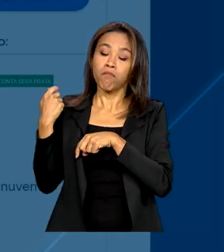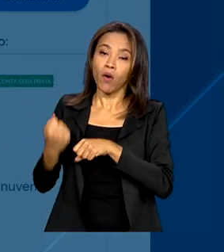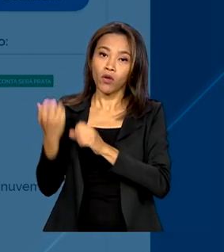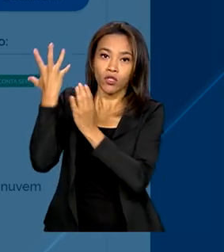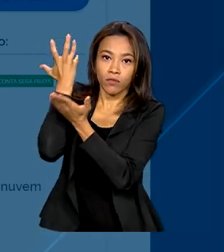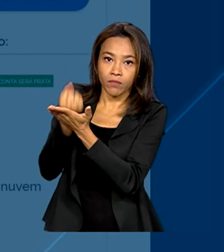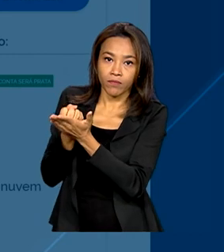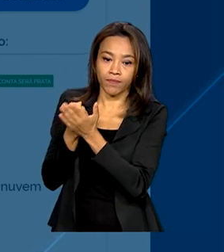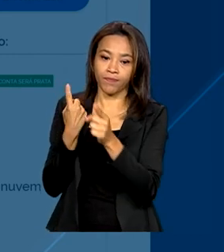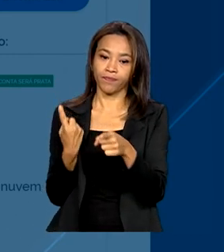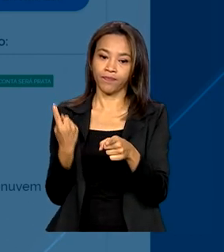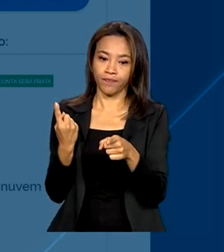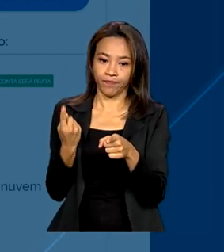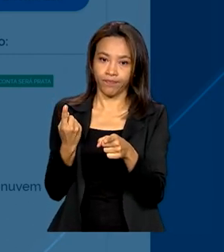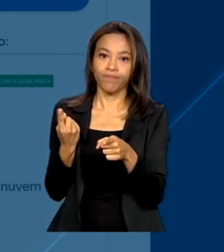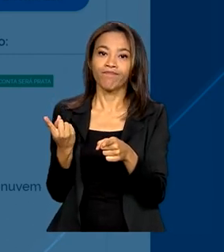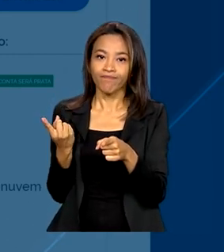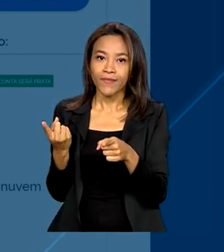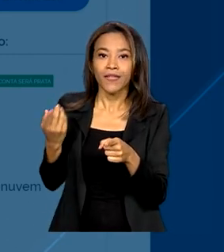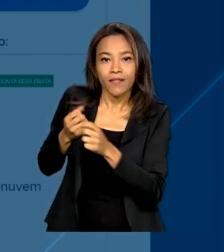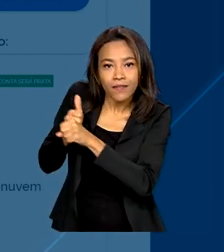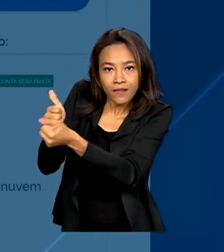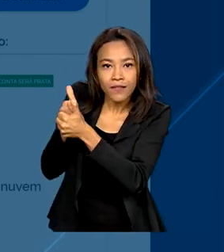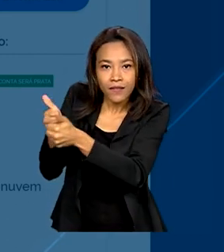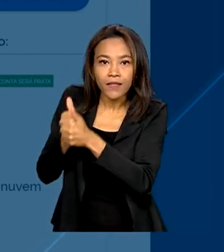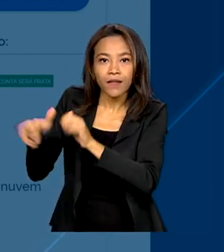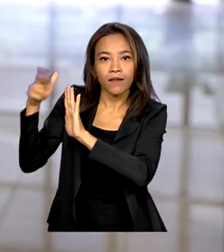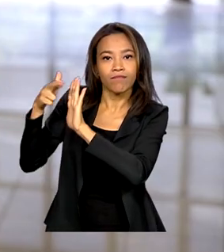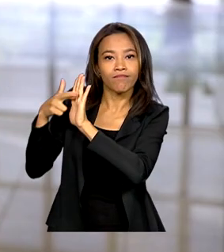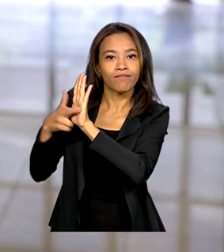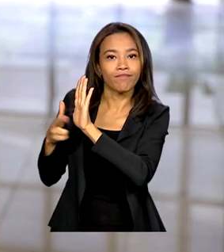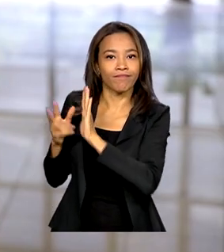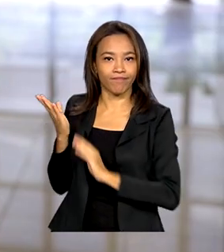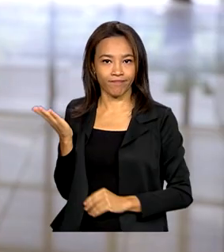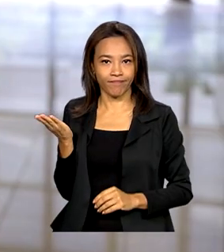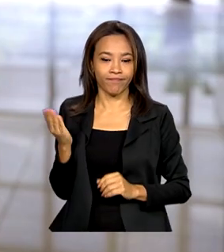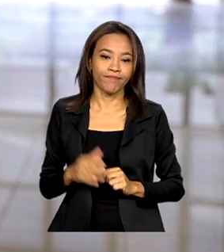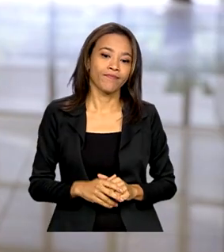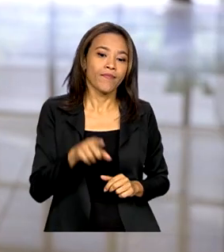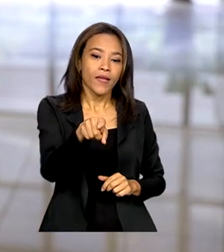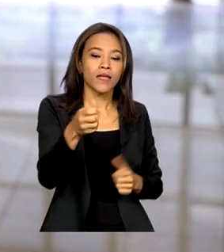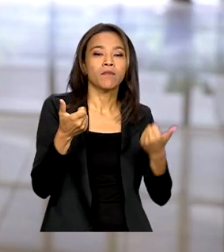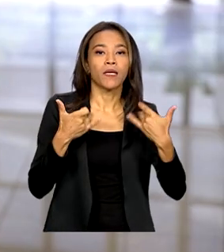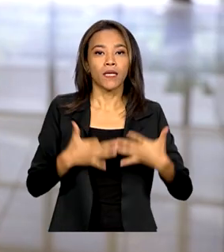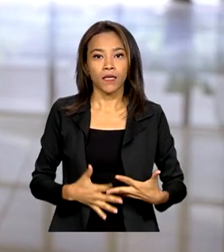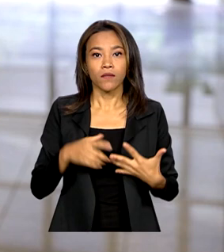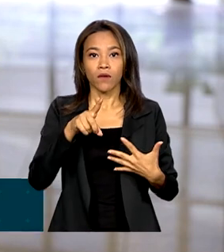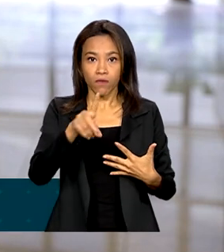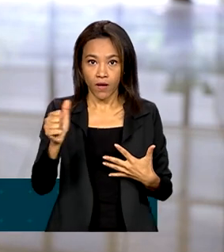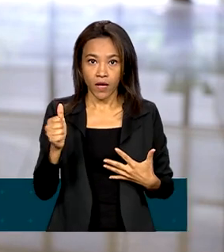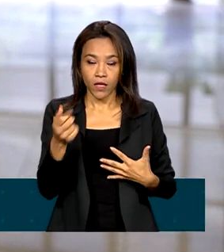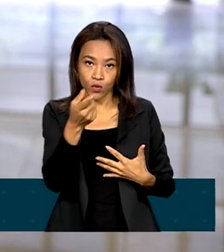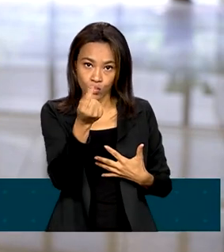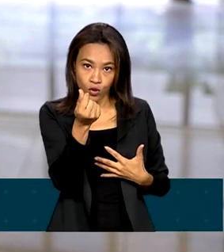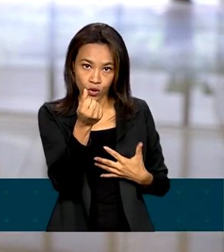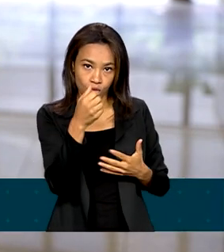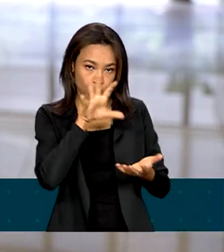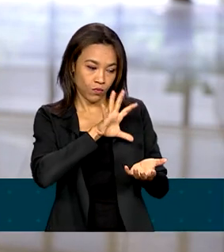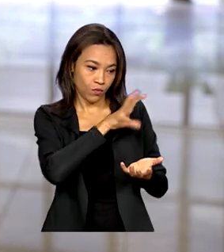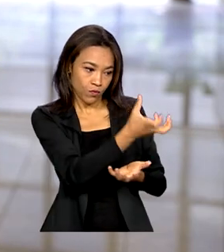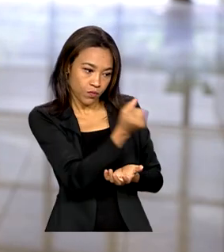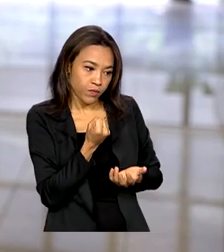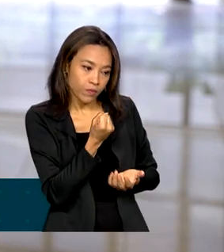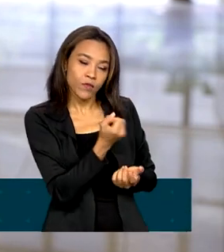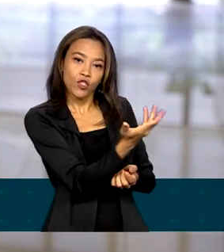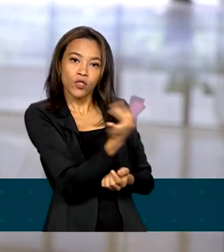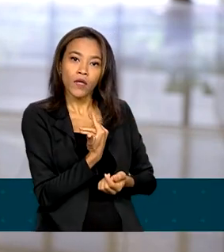baixe o aplicativo gov.br e siga as orientações. O pagamento, recurso, sairá da instituição financeira para